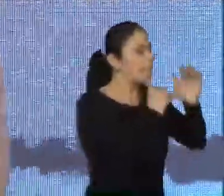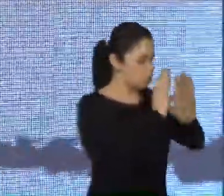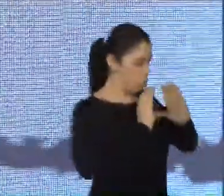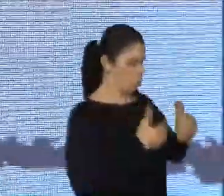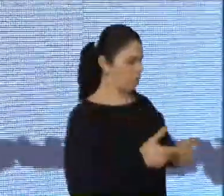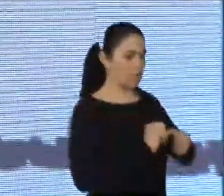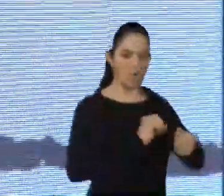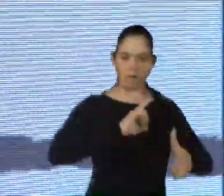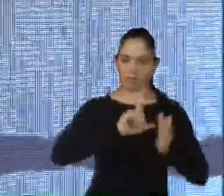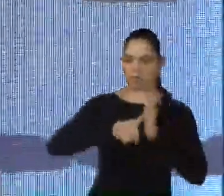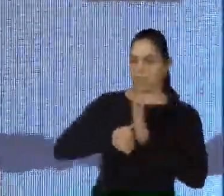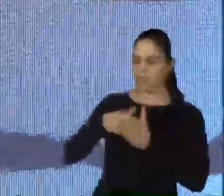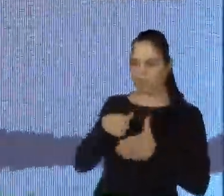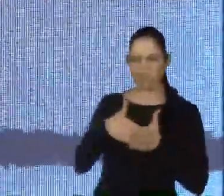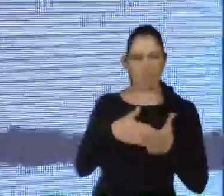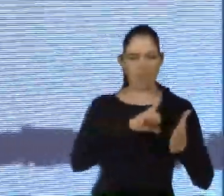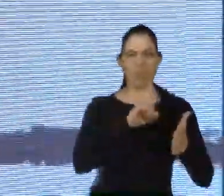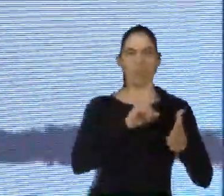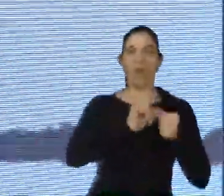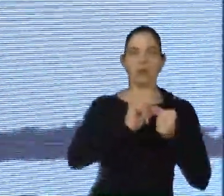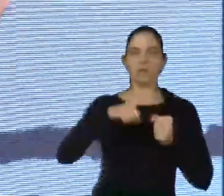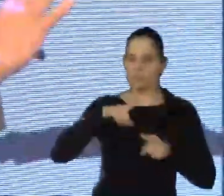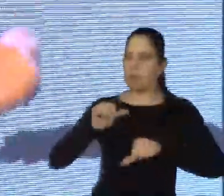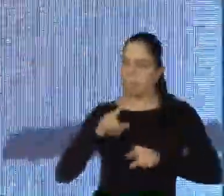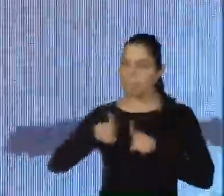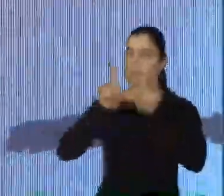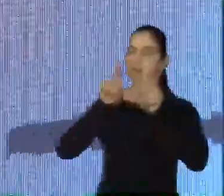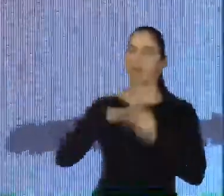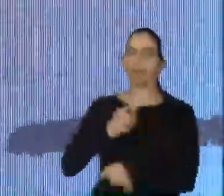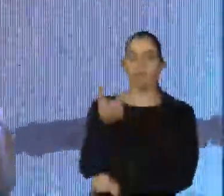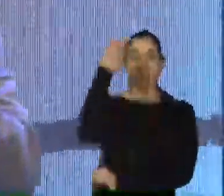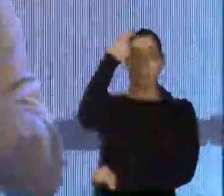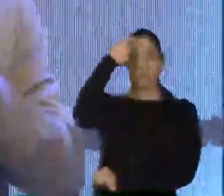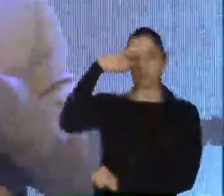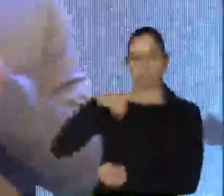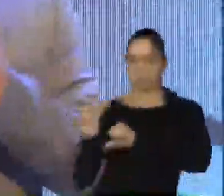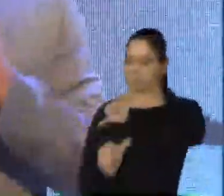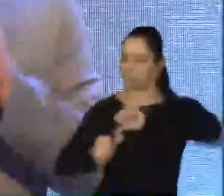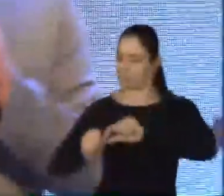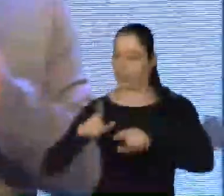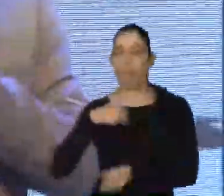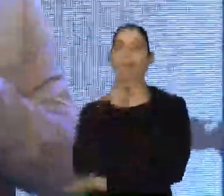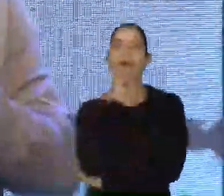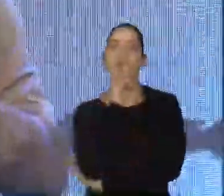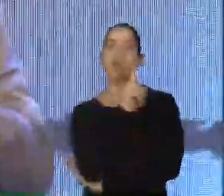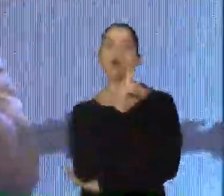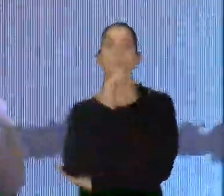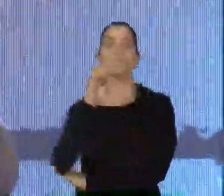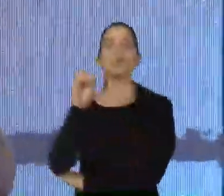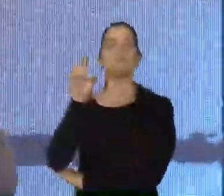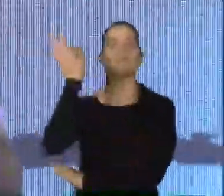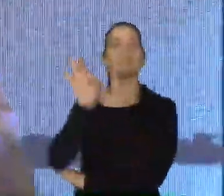extremamente desafiadoras. Então, quando a gente olha esse número que está escrito nessa lâmina, 100%, eu faço uma